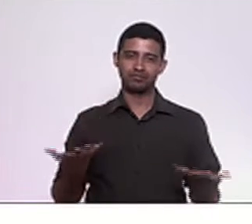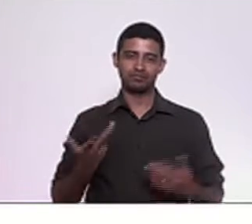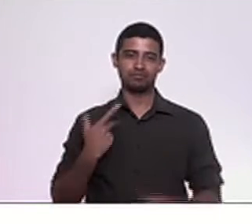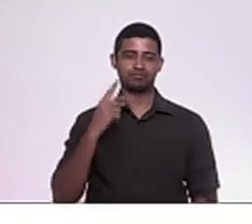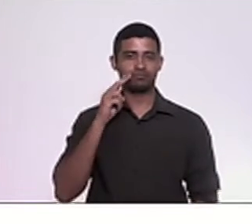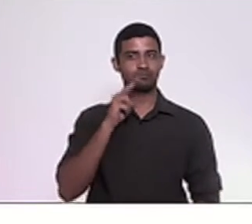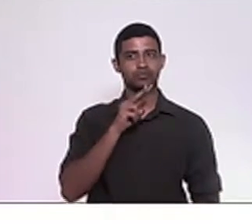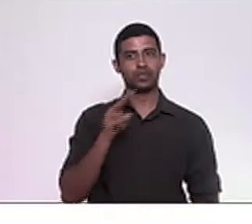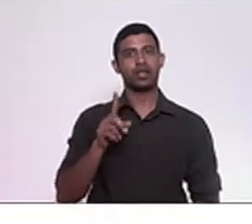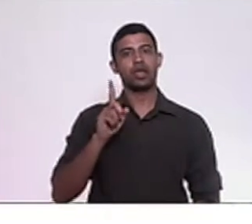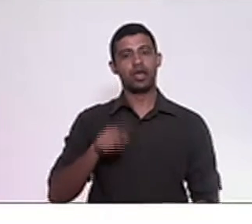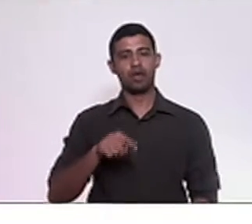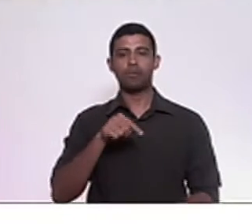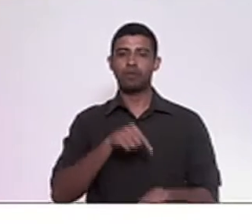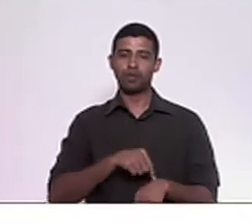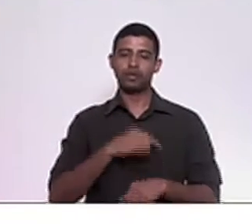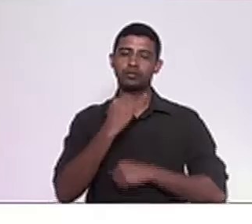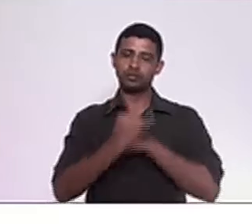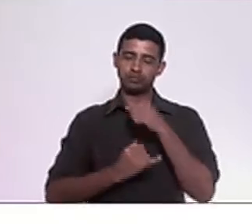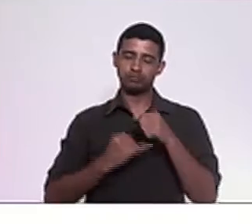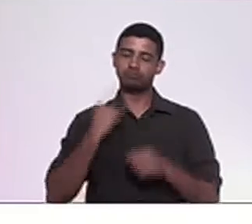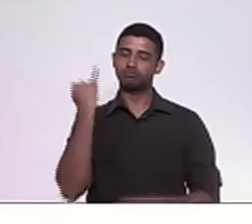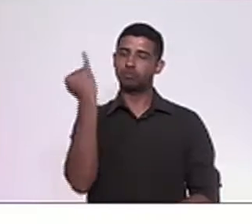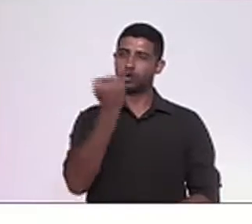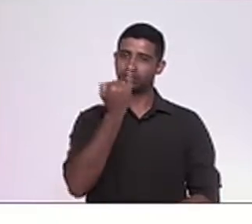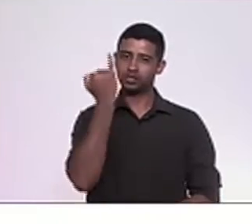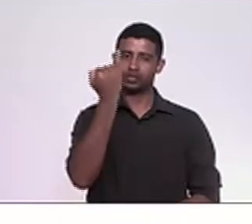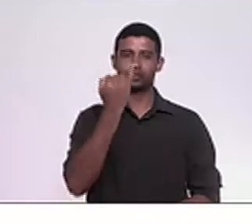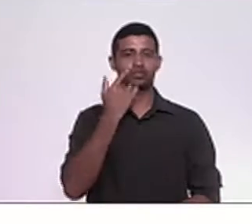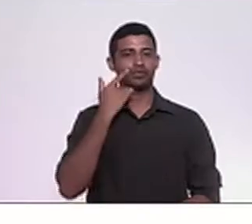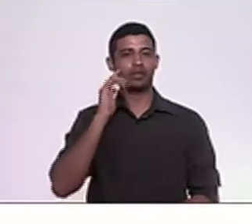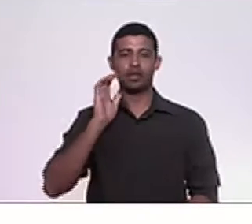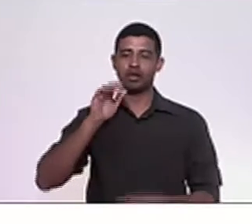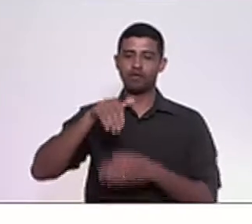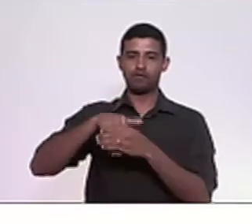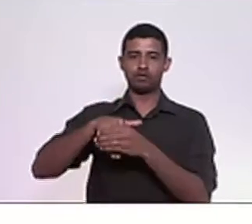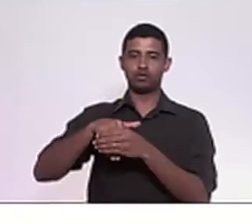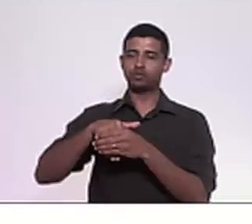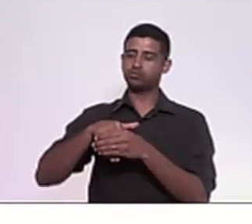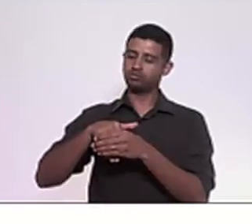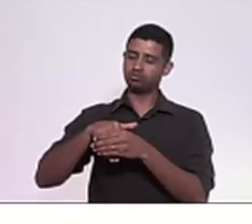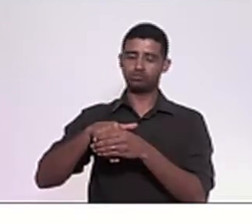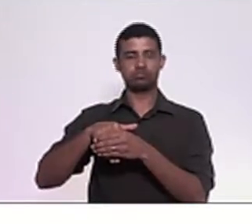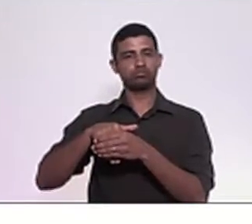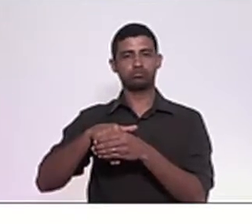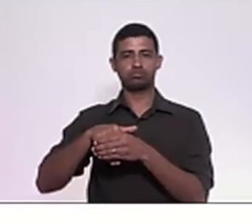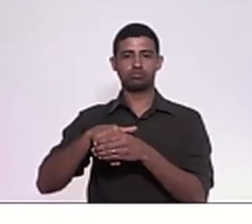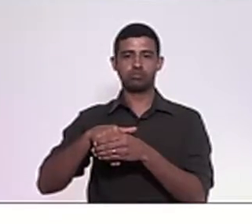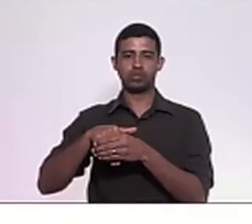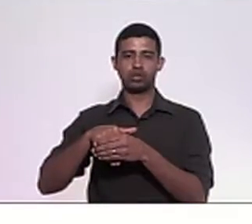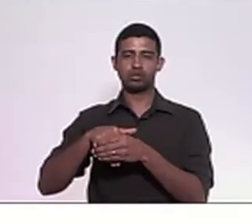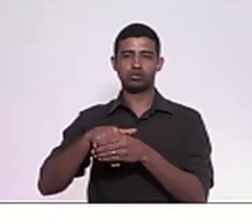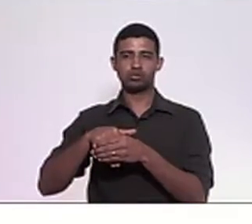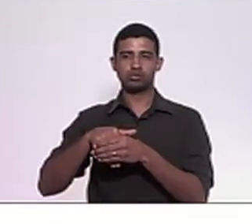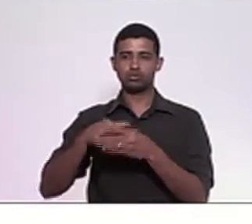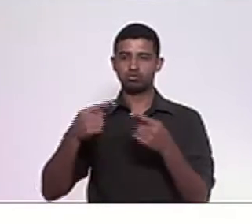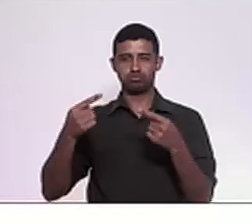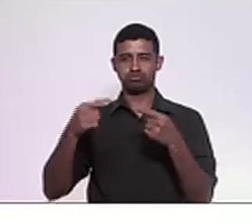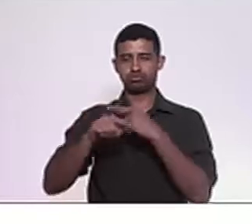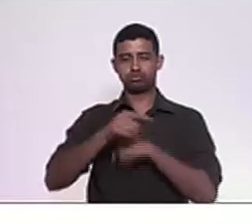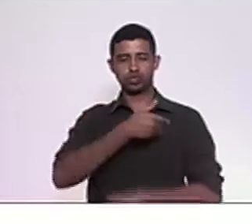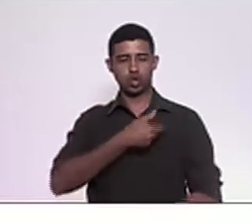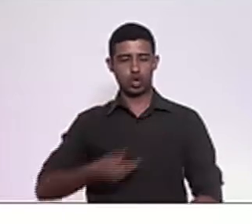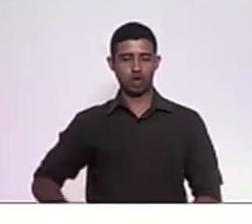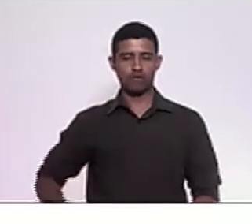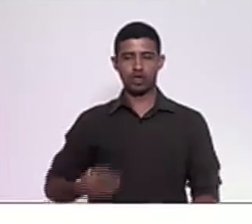momento importante, uma votação que não tem nada relacionado a governo a